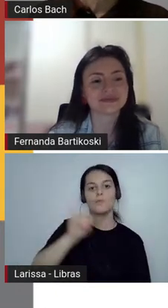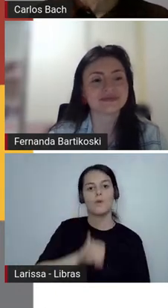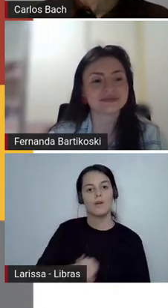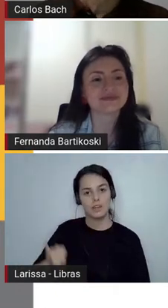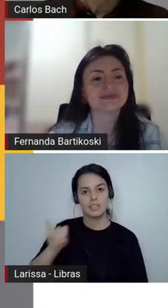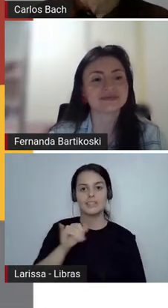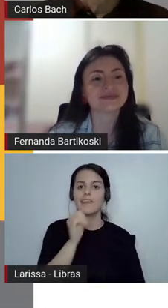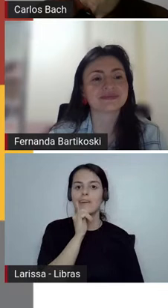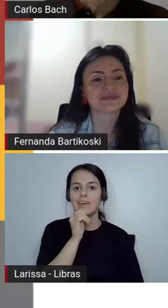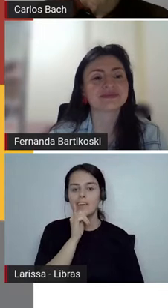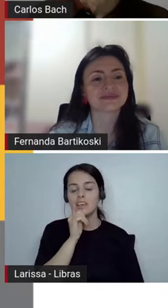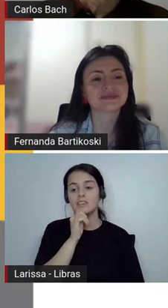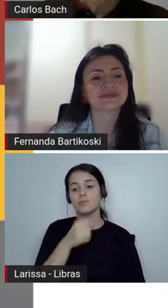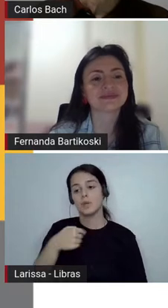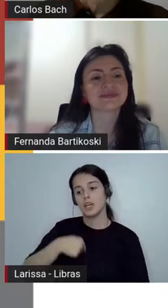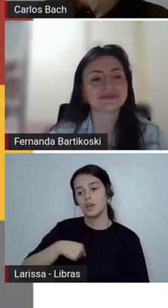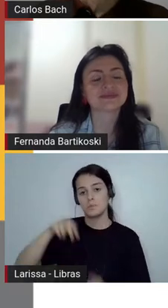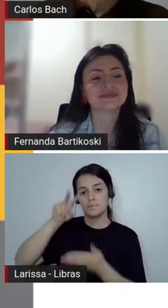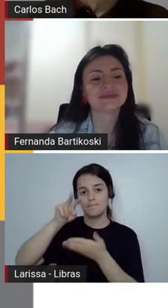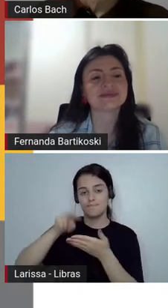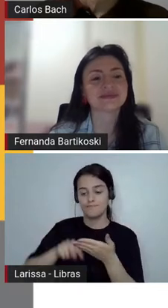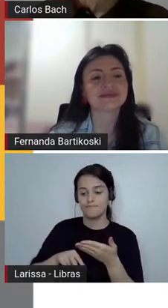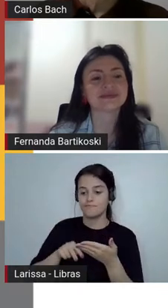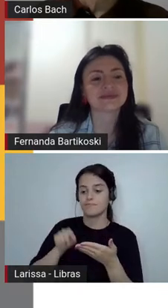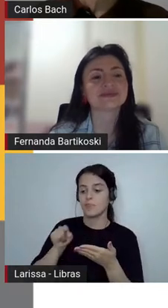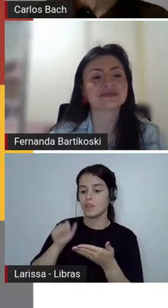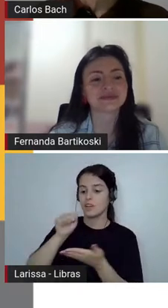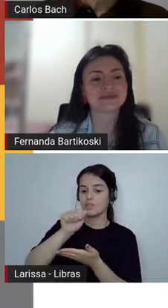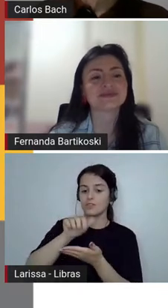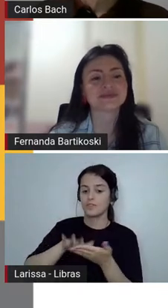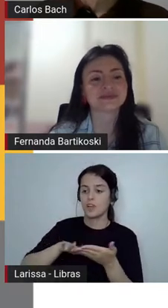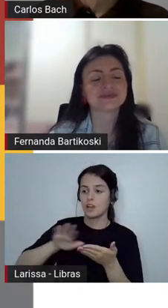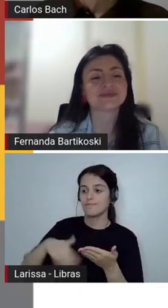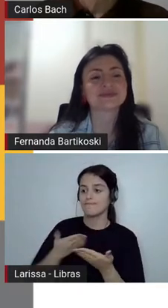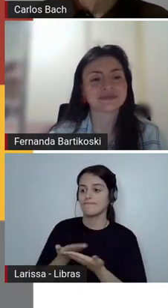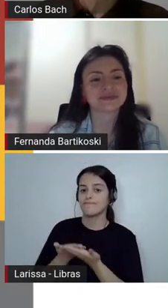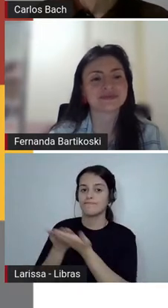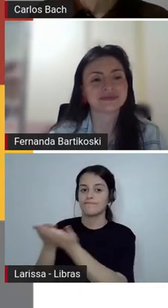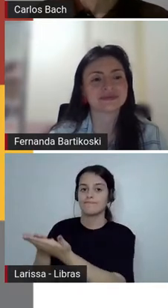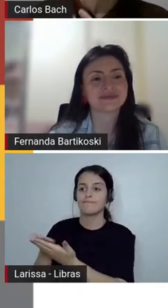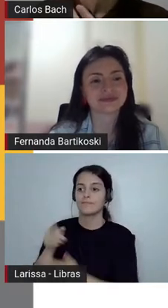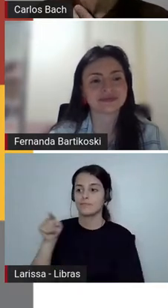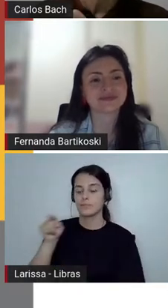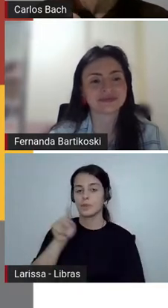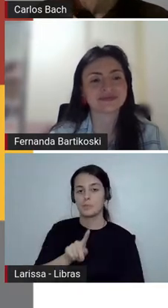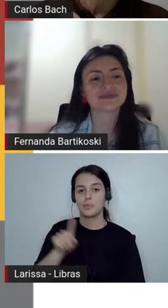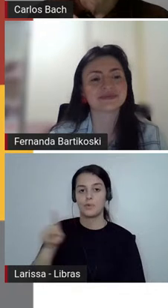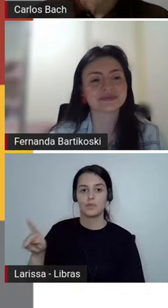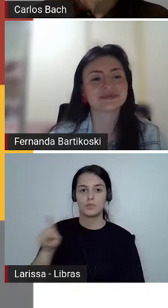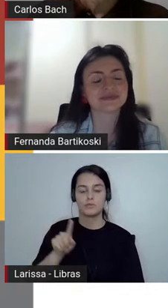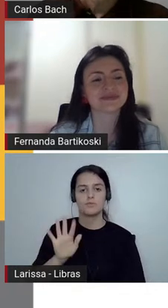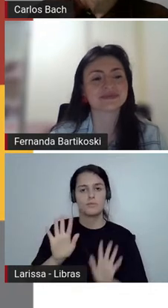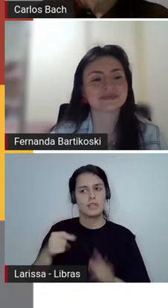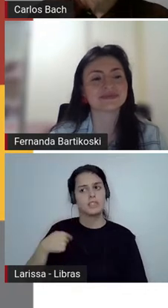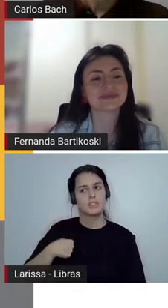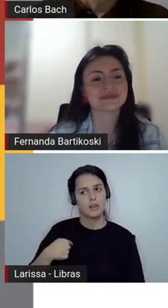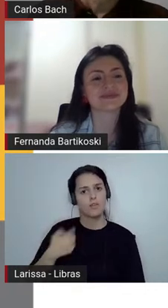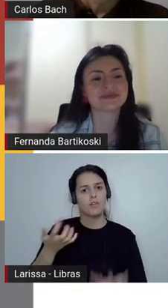fazer um trabalho para entregar para o professor. Eu quero contar do que eu li. Eu quero dizer o que eu entendi. Eu quero falar sobre aquilo.